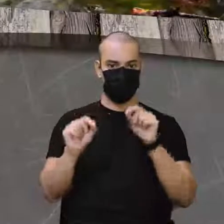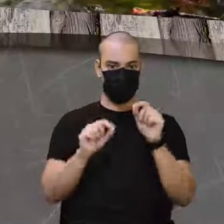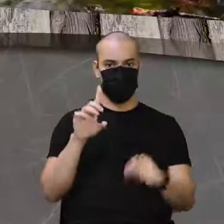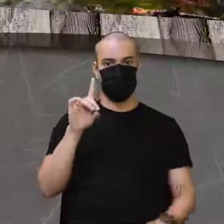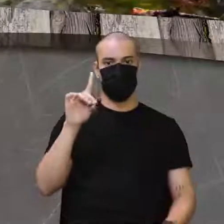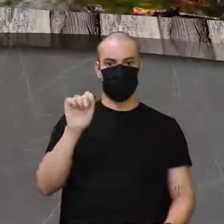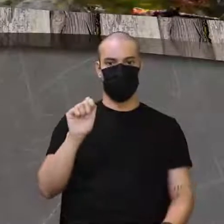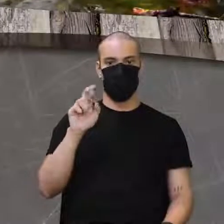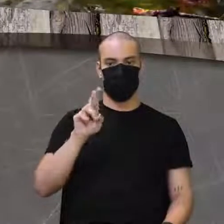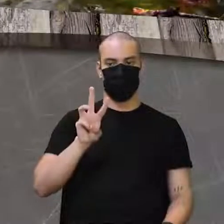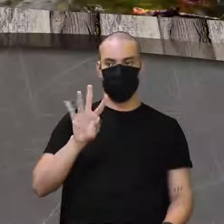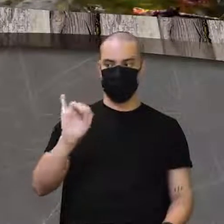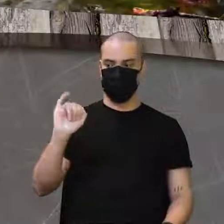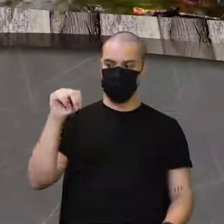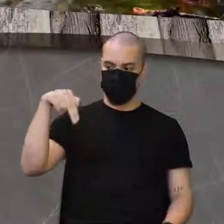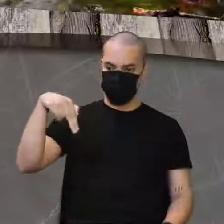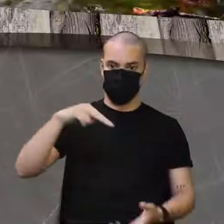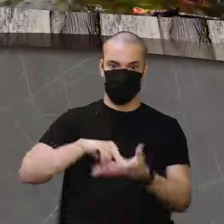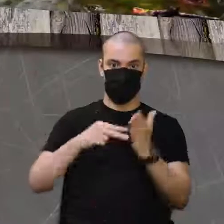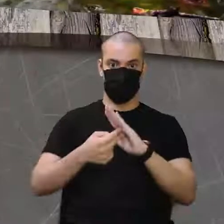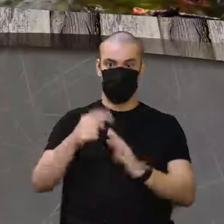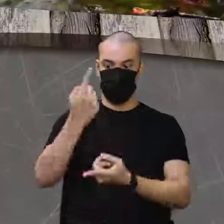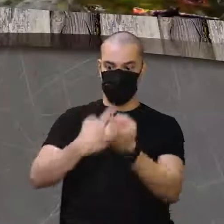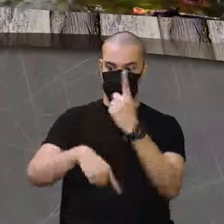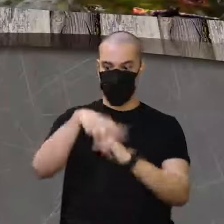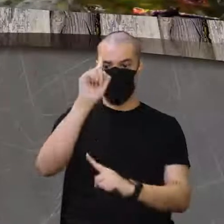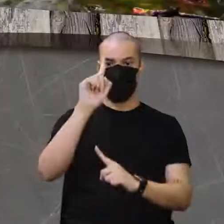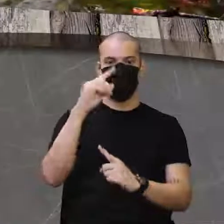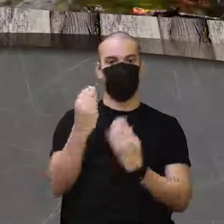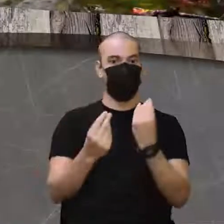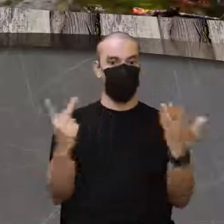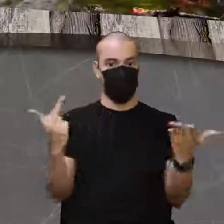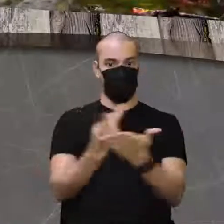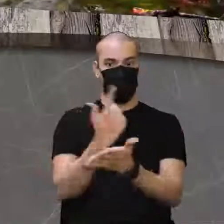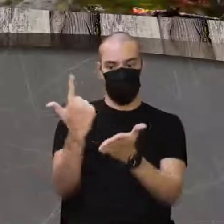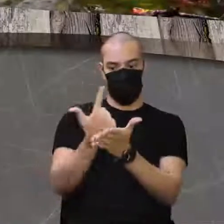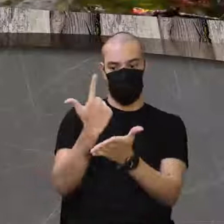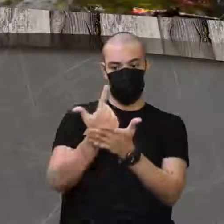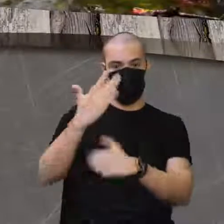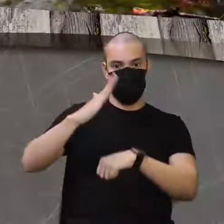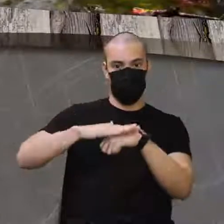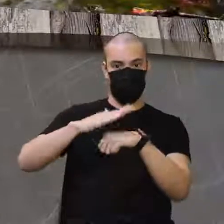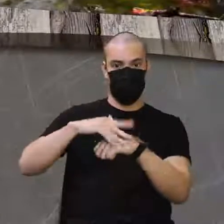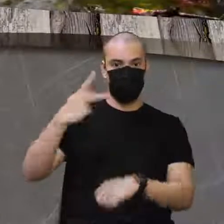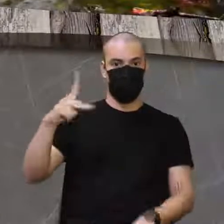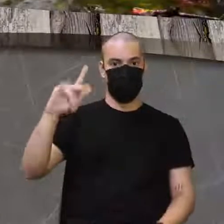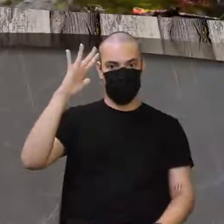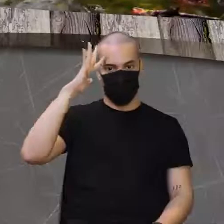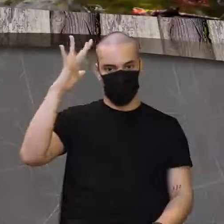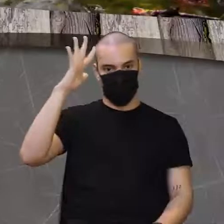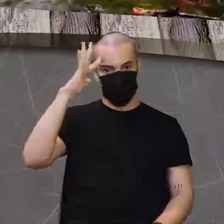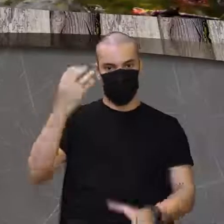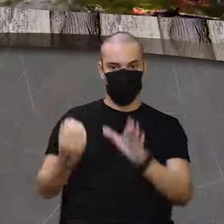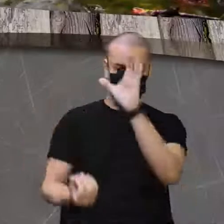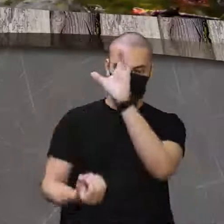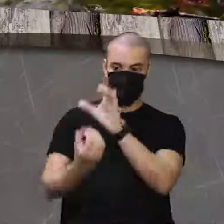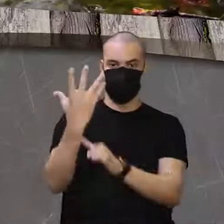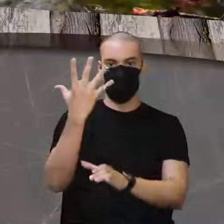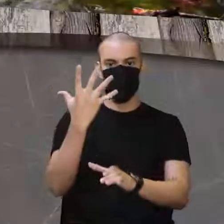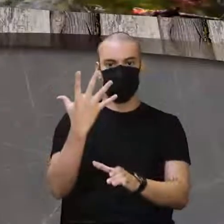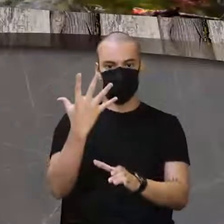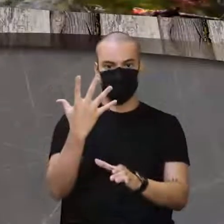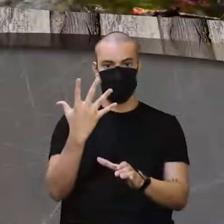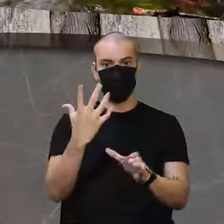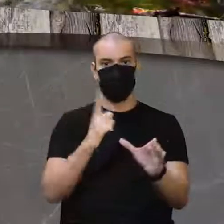Darwin, sobre a evolução das espécies, né? Onde no livro dele, eu acho que é a teoria das... é a origem das espécies, né professor?